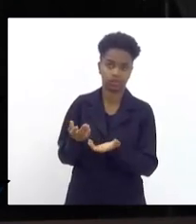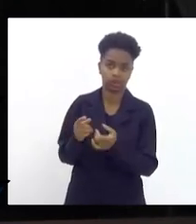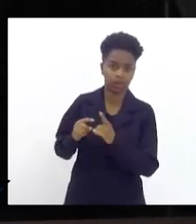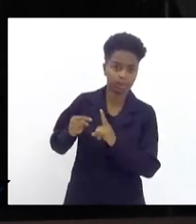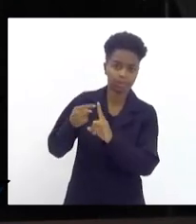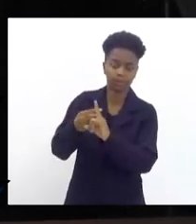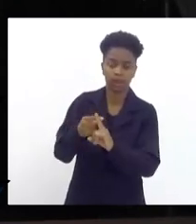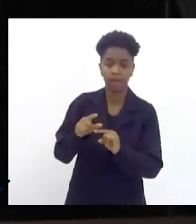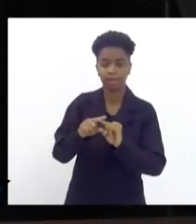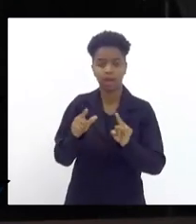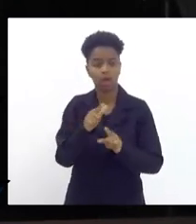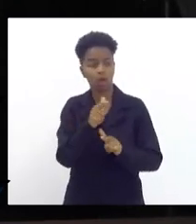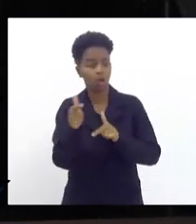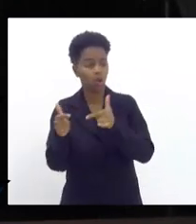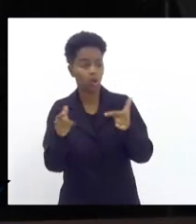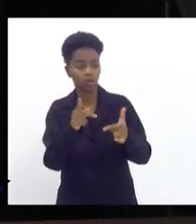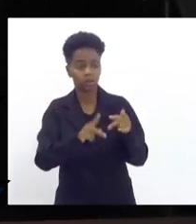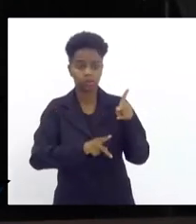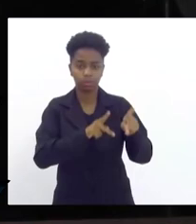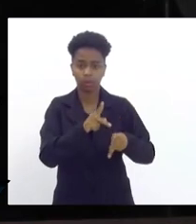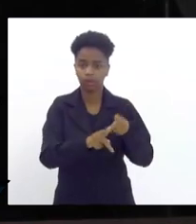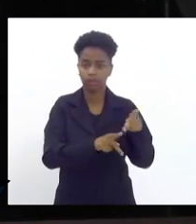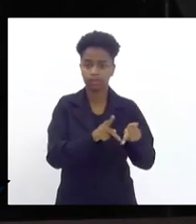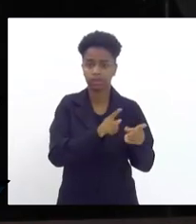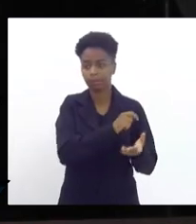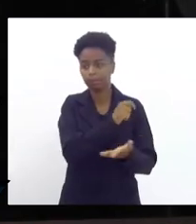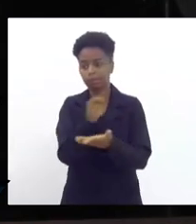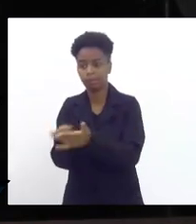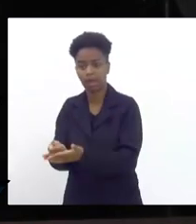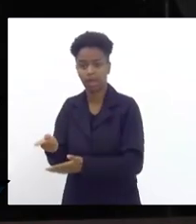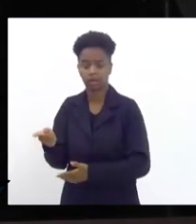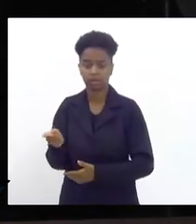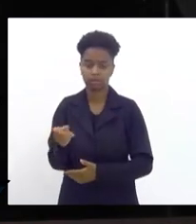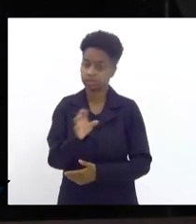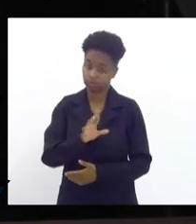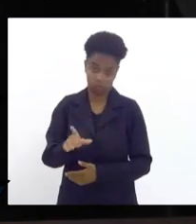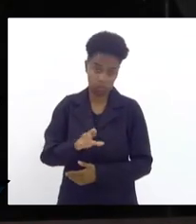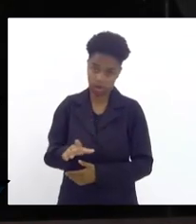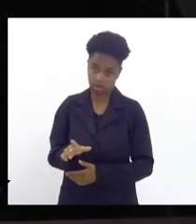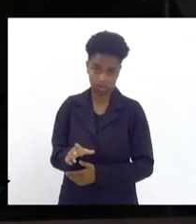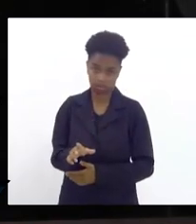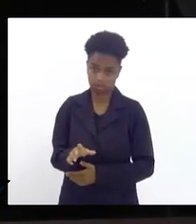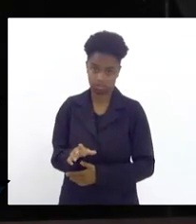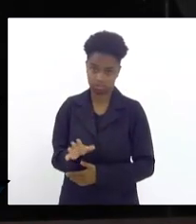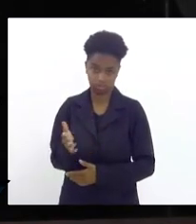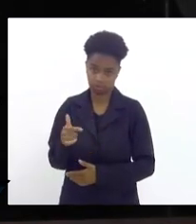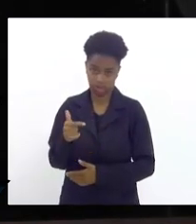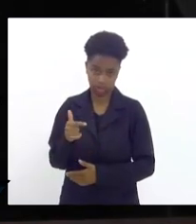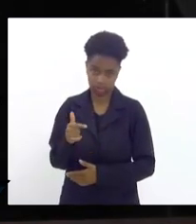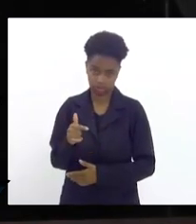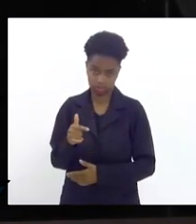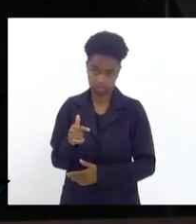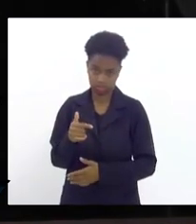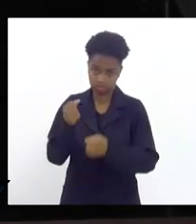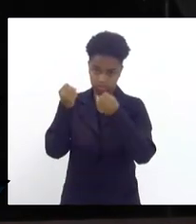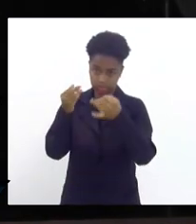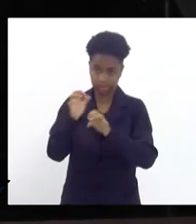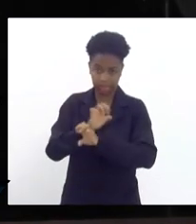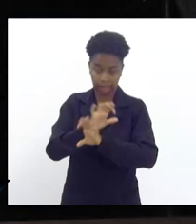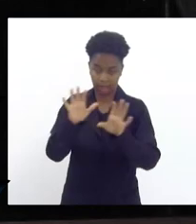e ao restante da população que vai estar pagando pela tarifa social isso não existe na lei deixa bem claro